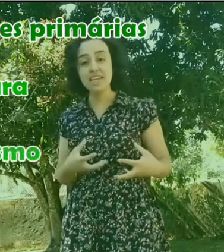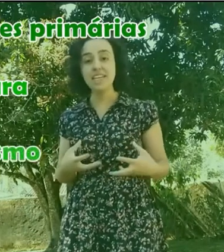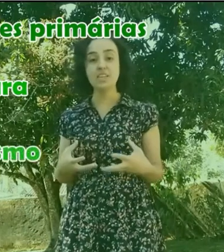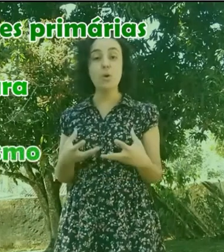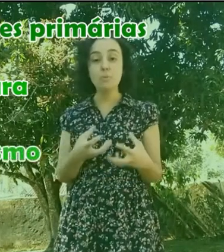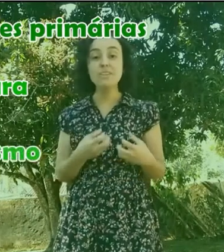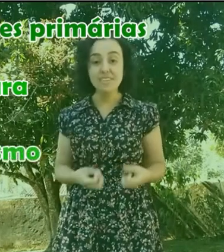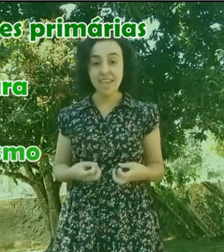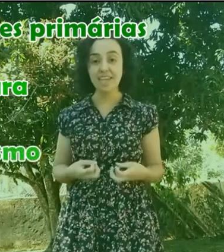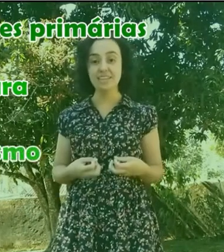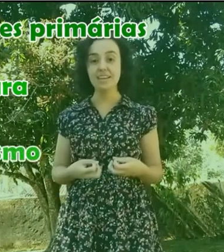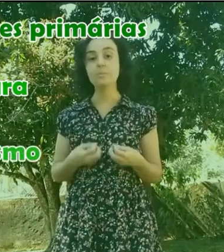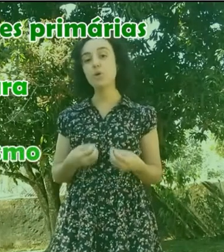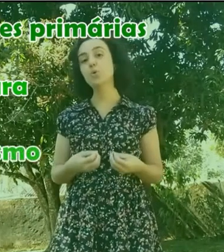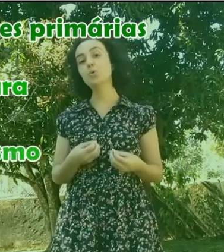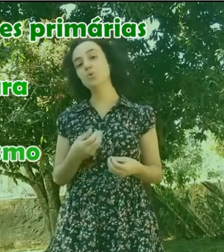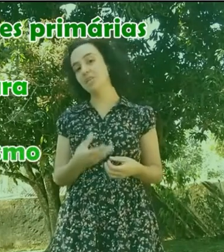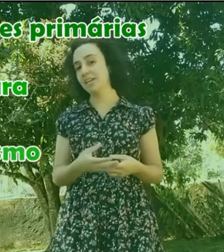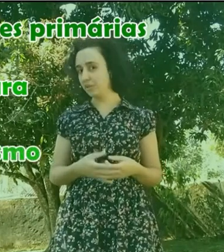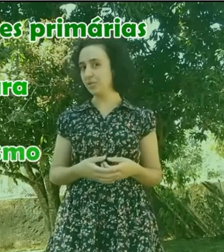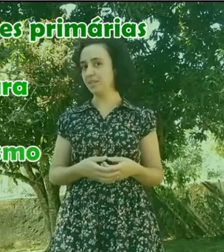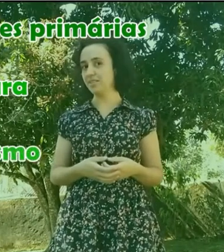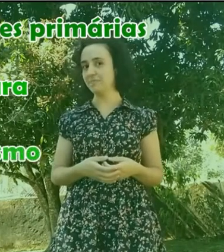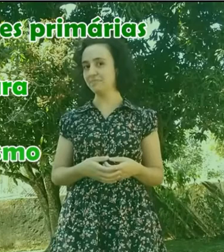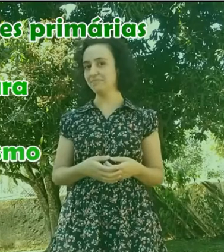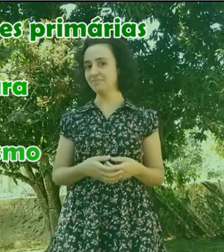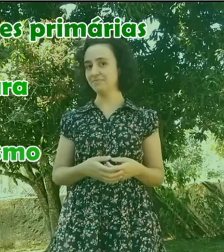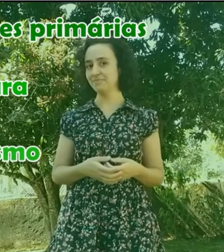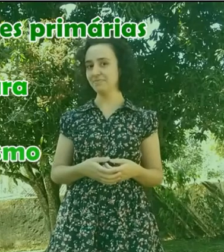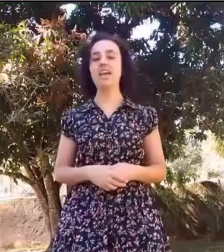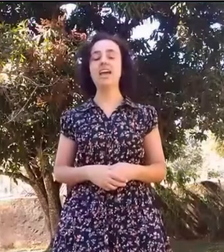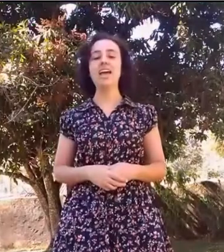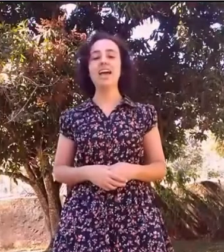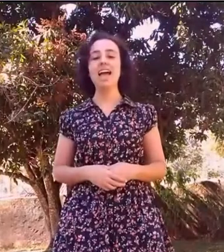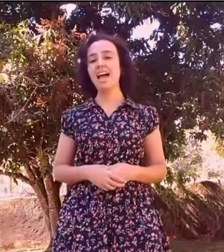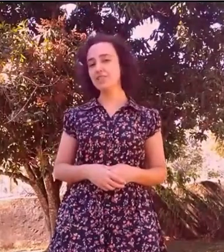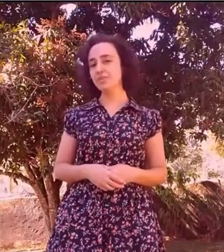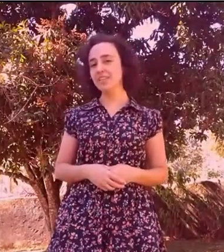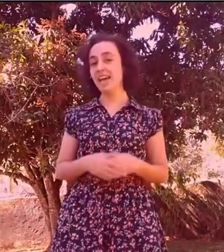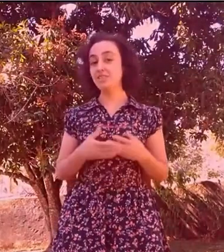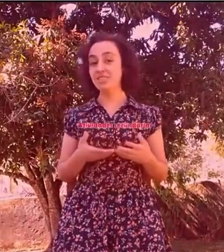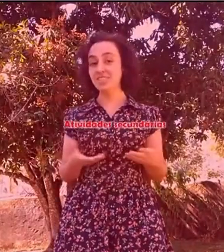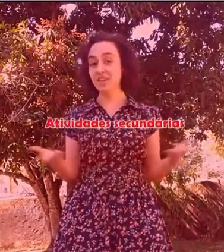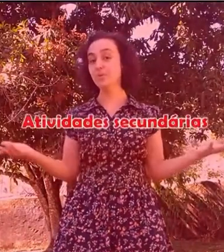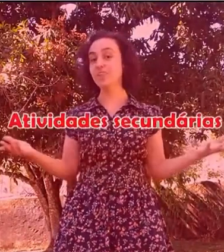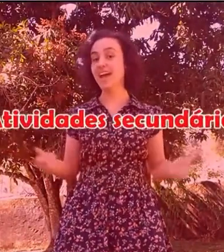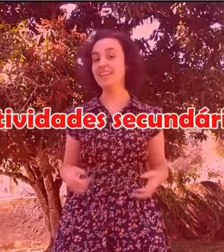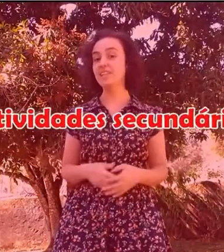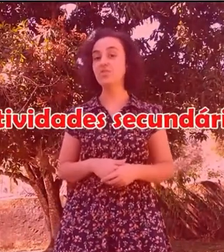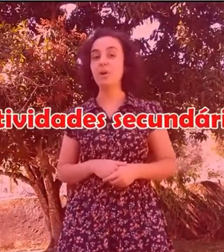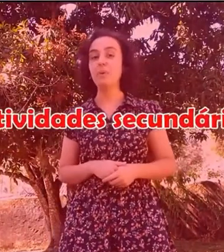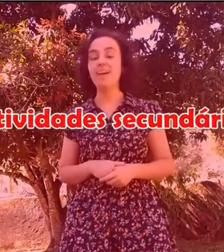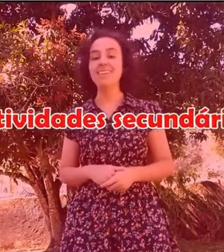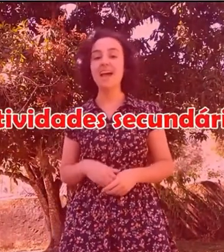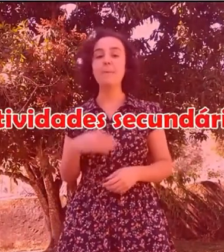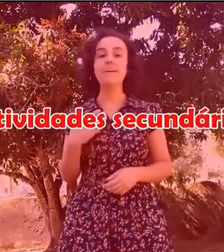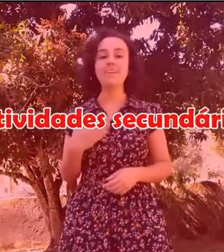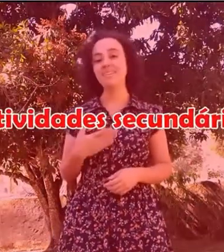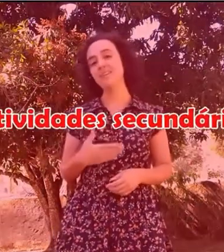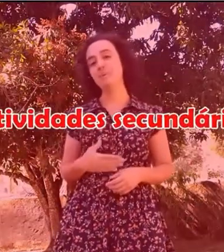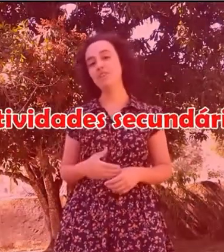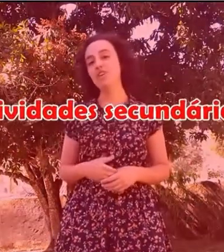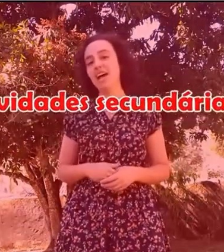extrair, obter produtos da natureza. As atividades secundárias formam a